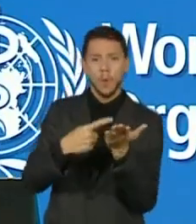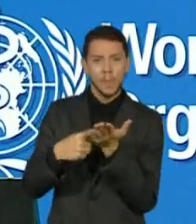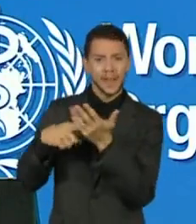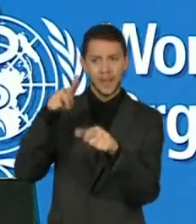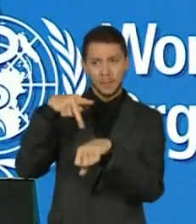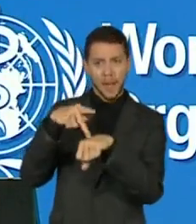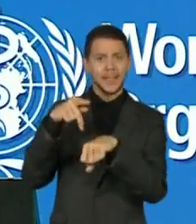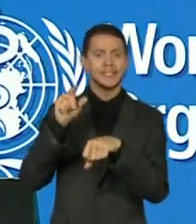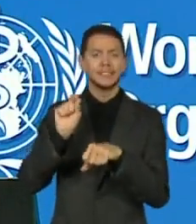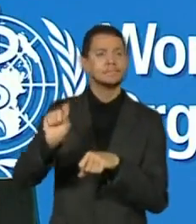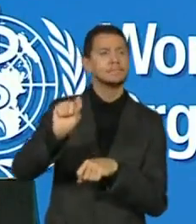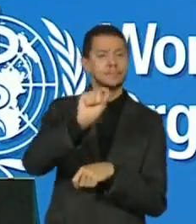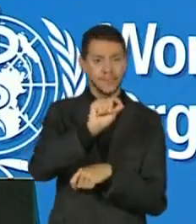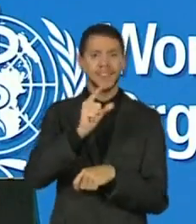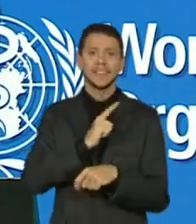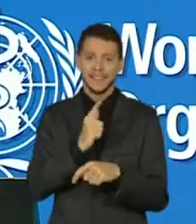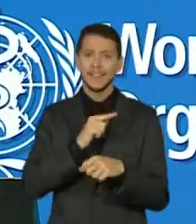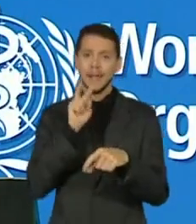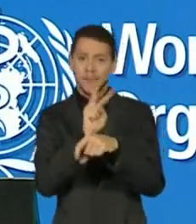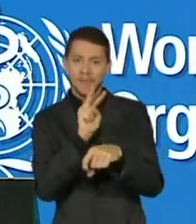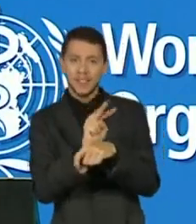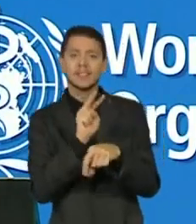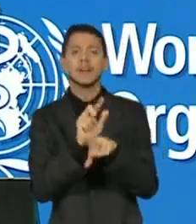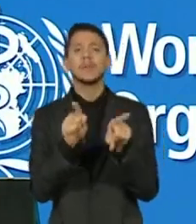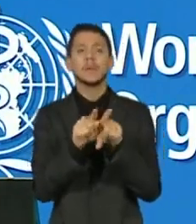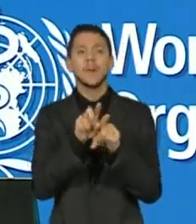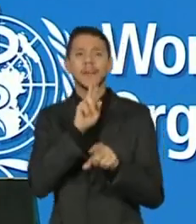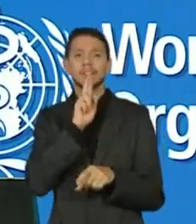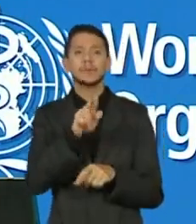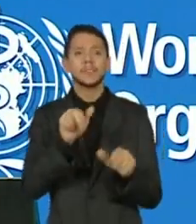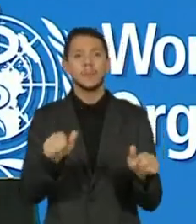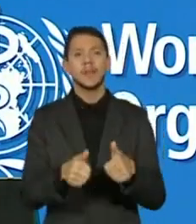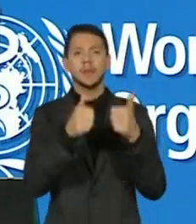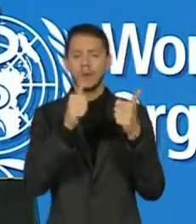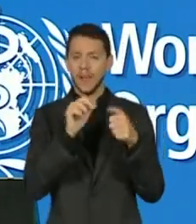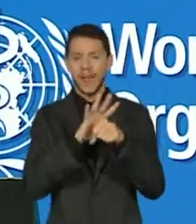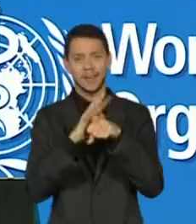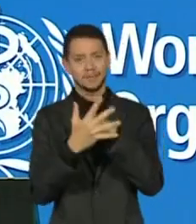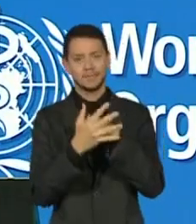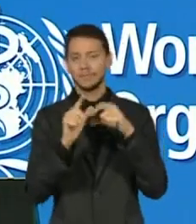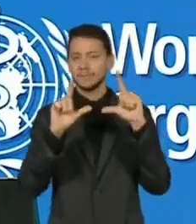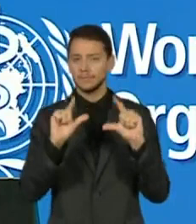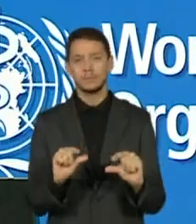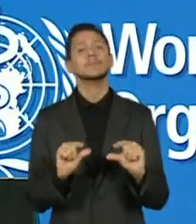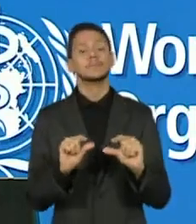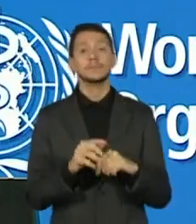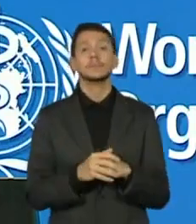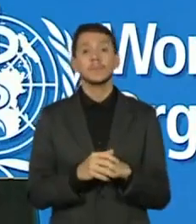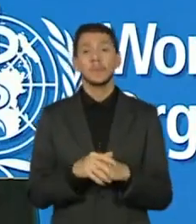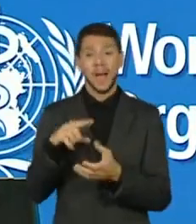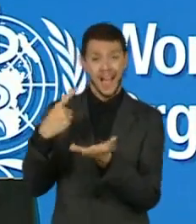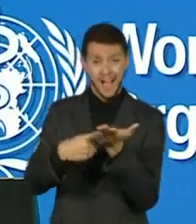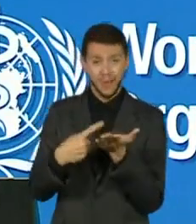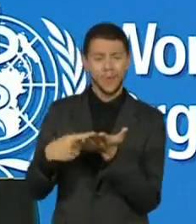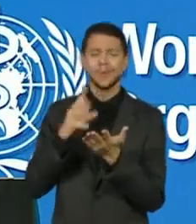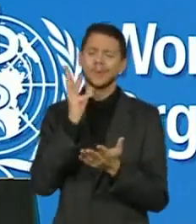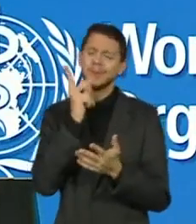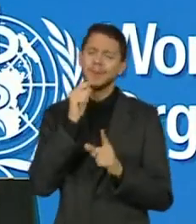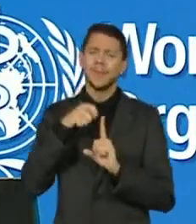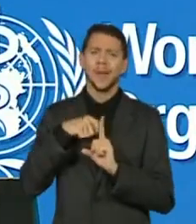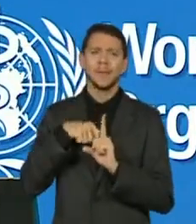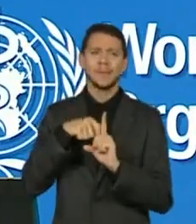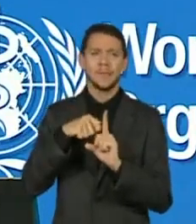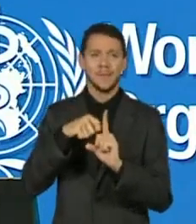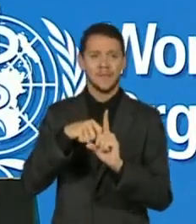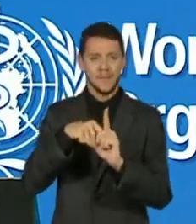prevenção e respostas à pandemia. Segundo Tedros Adhanom, o acordo deve demorar meses para ficar pronto, mas